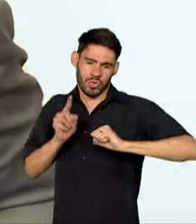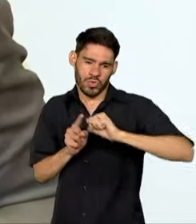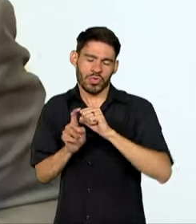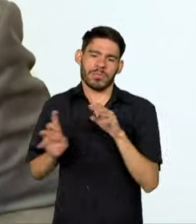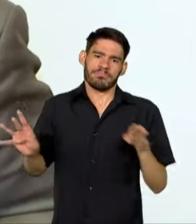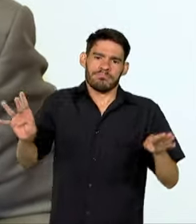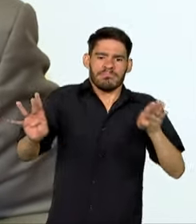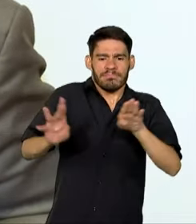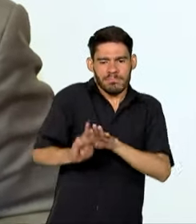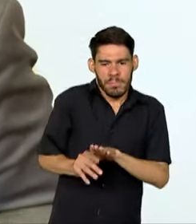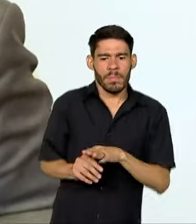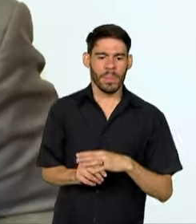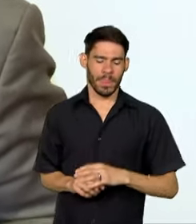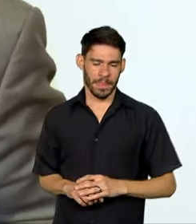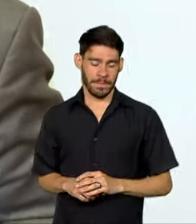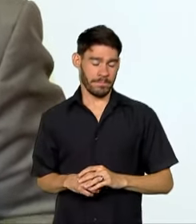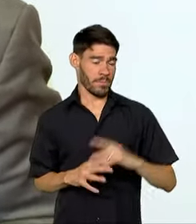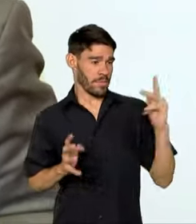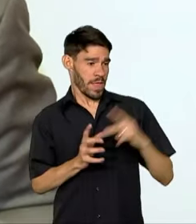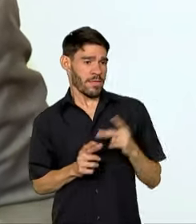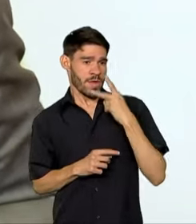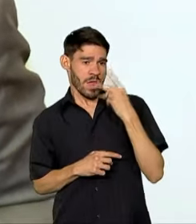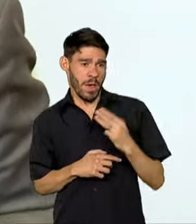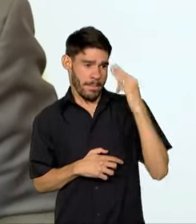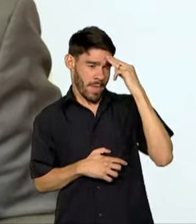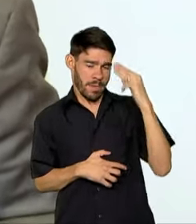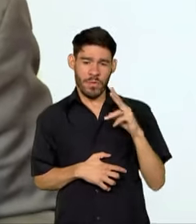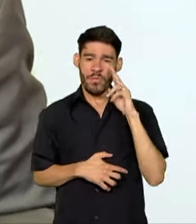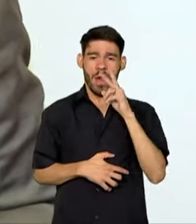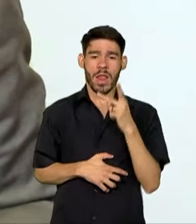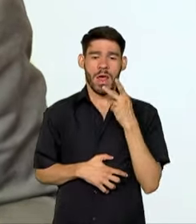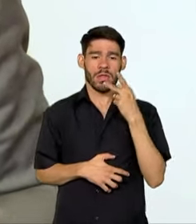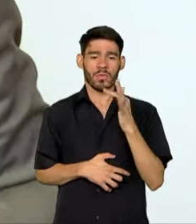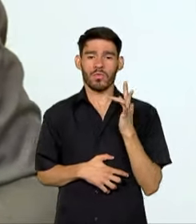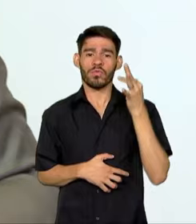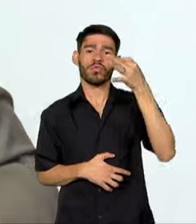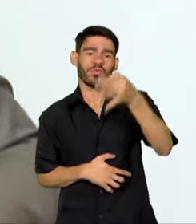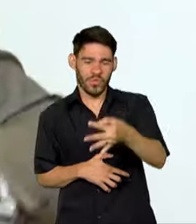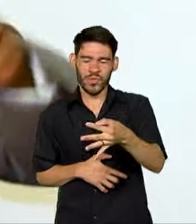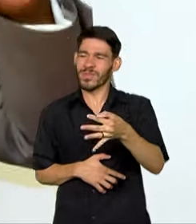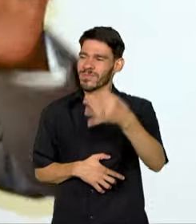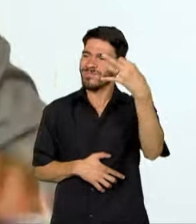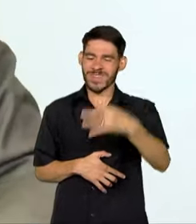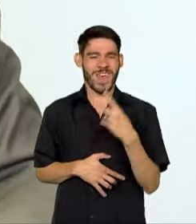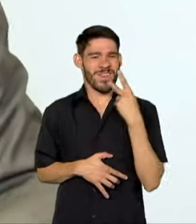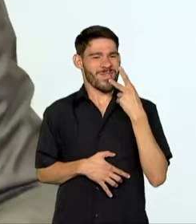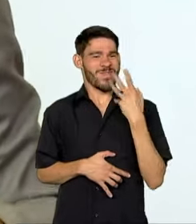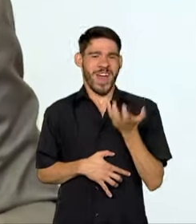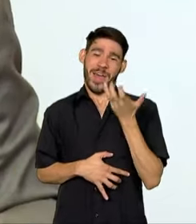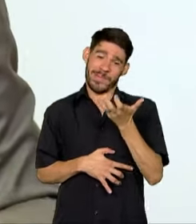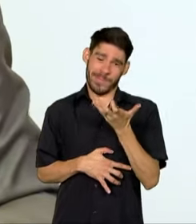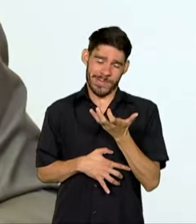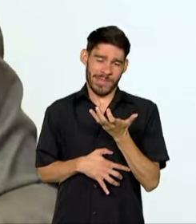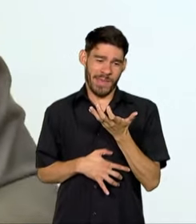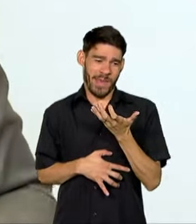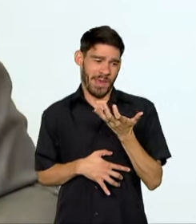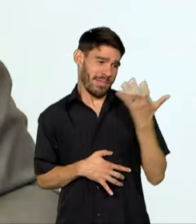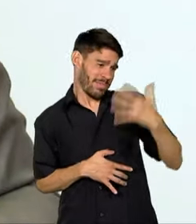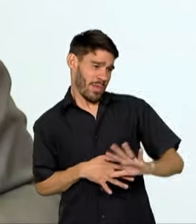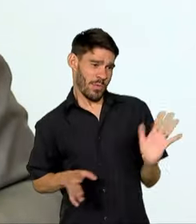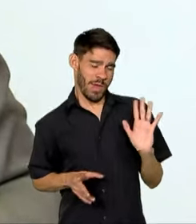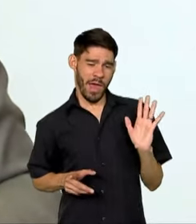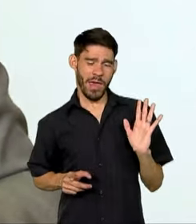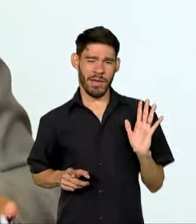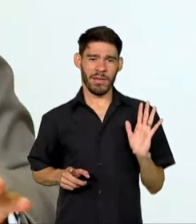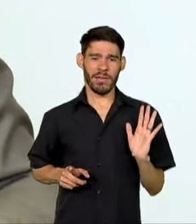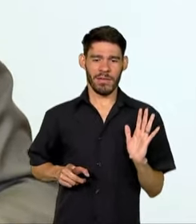mais justa. Na verdade, quando a gente fala de memória, a gente está olhando para o futuro, para dizer exatamente aquilo que a gente quer e aquilo que a gente não quer mais.